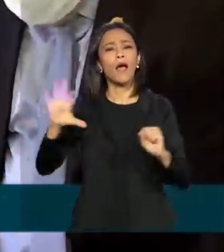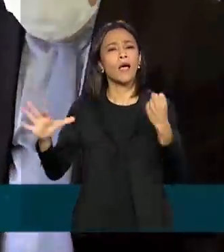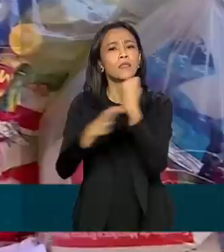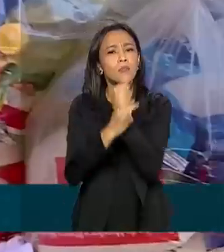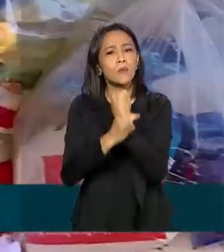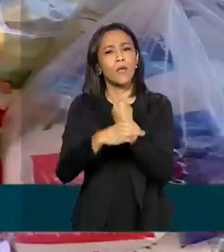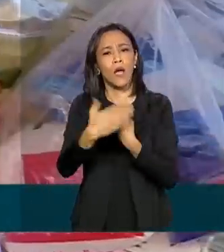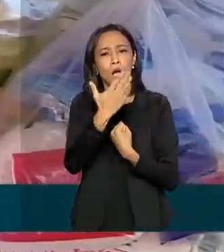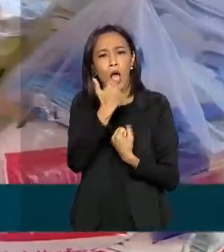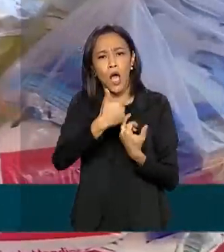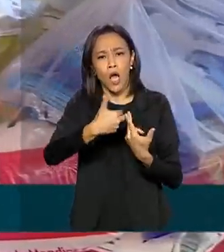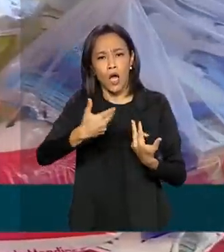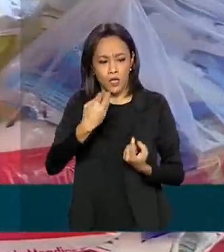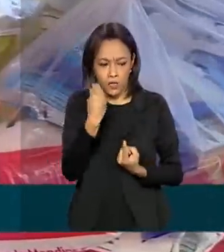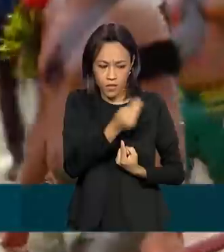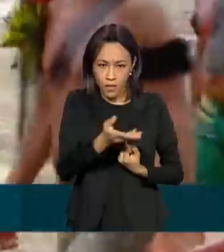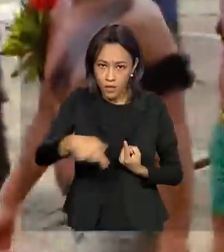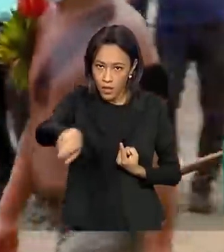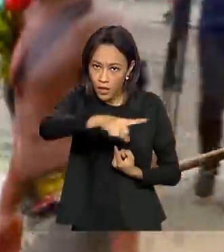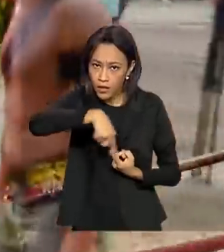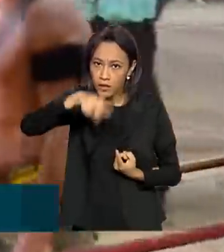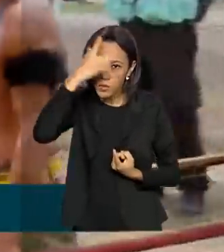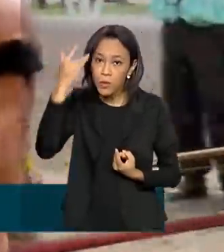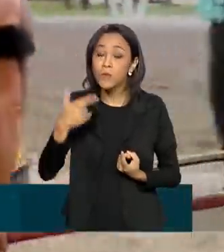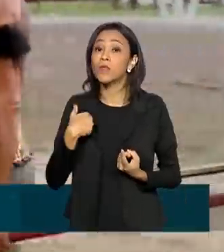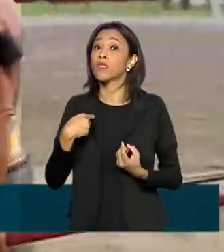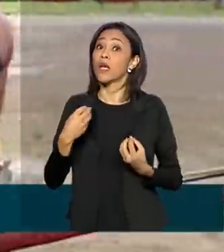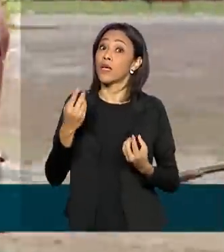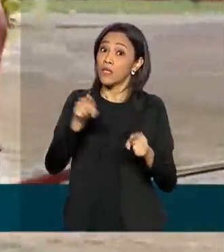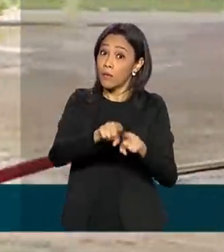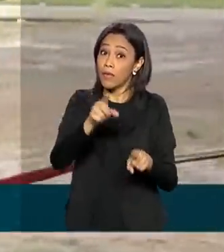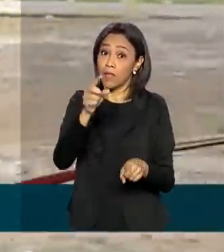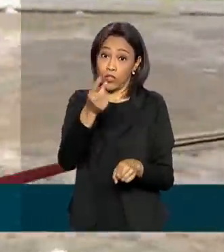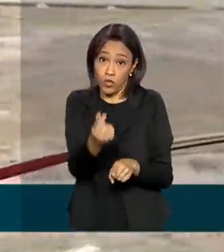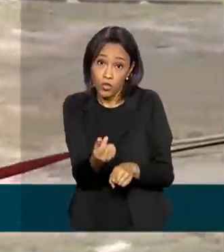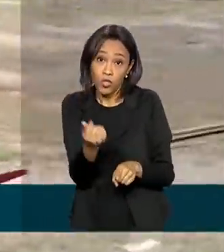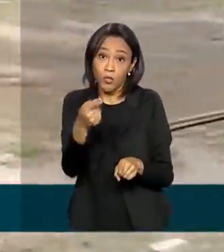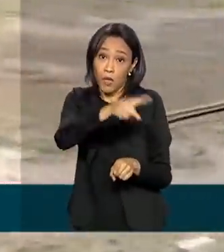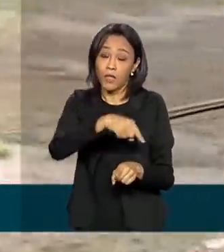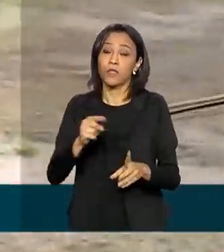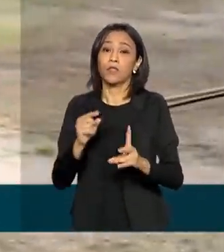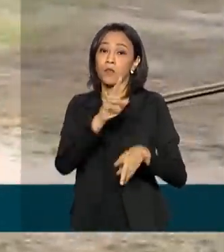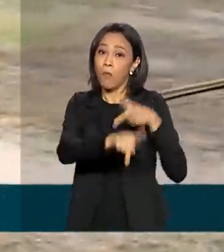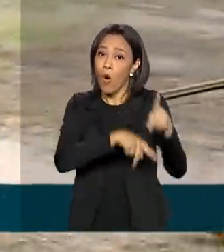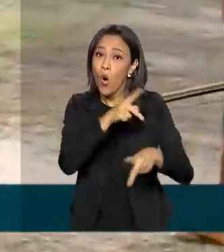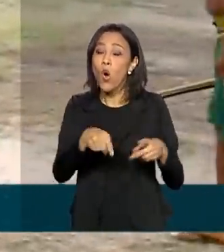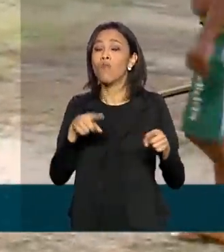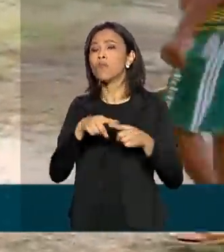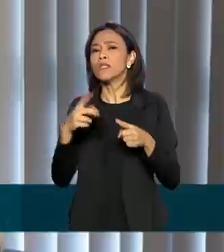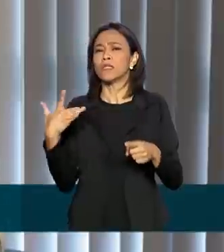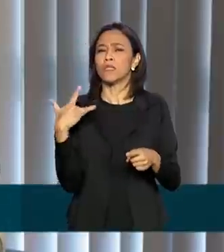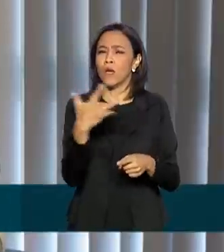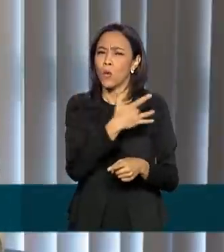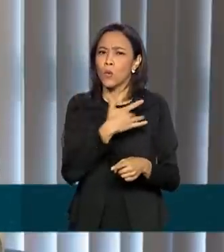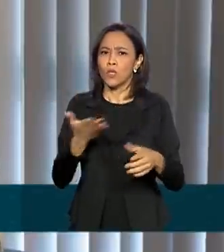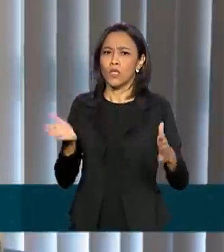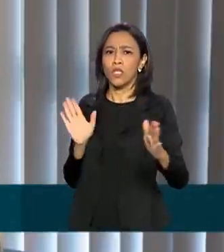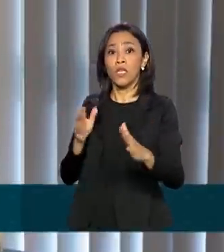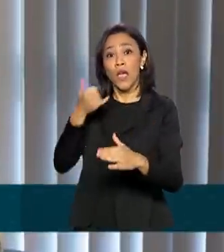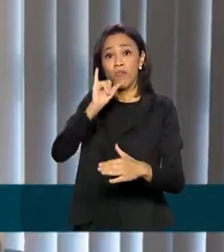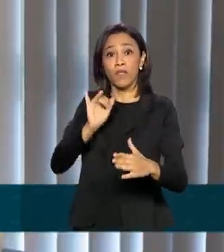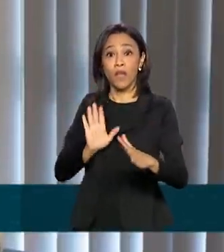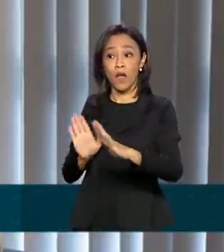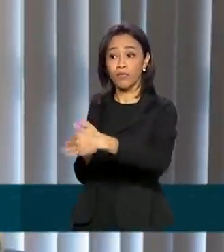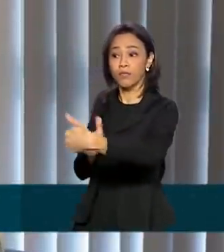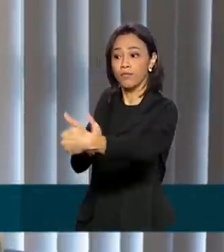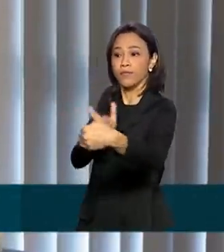alimentar, a transferência de renda para os povos indígenas, também foca em ações de saúde, bloqueios sanitários e a garantia dos